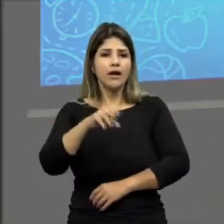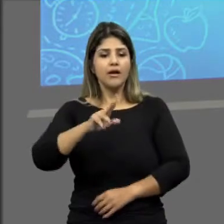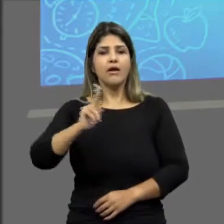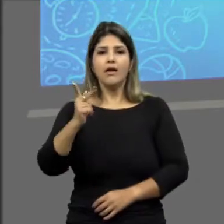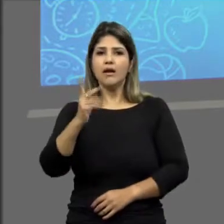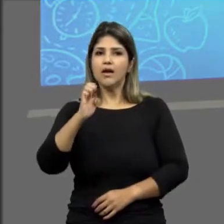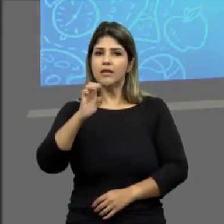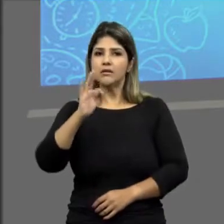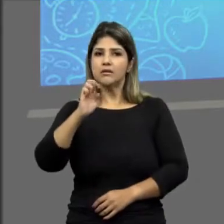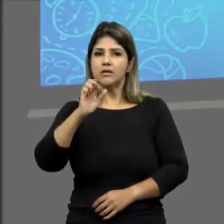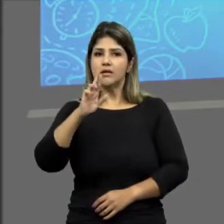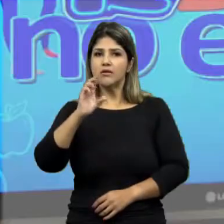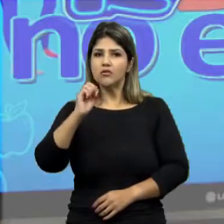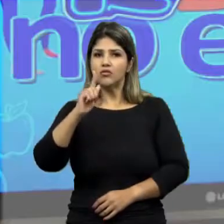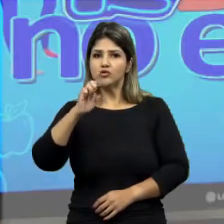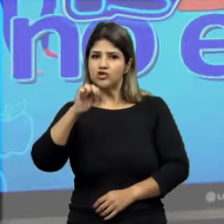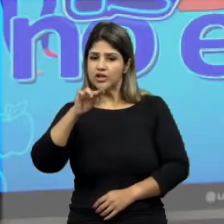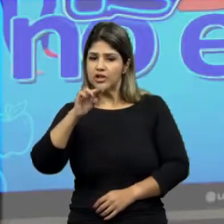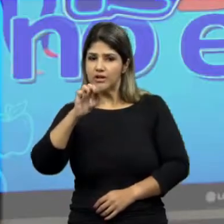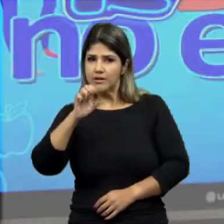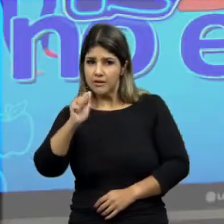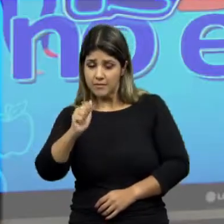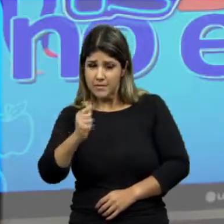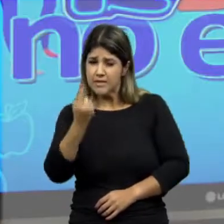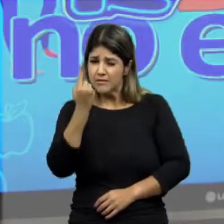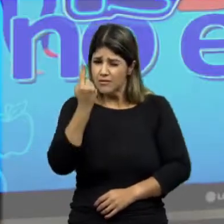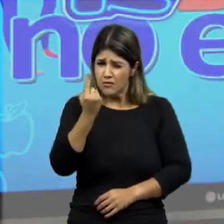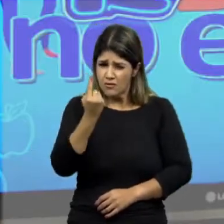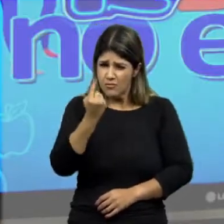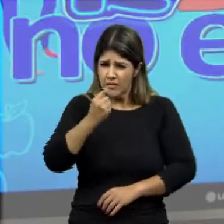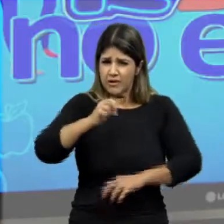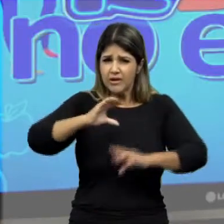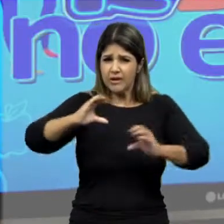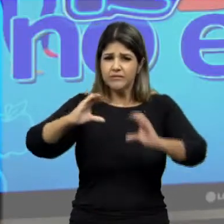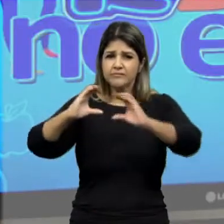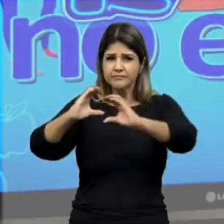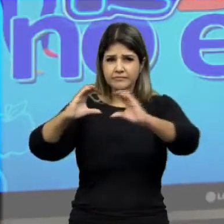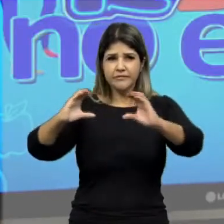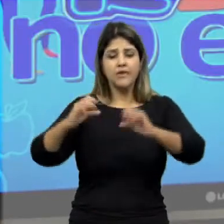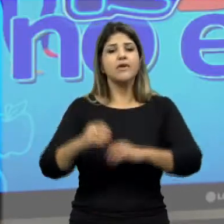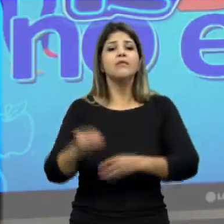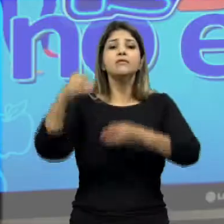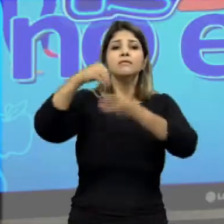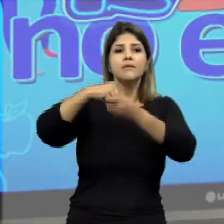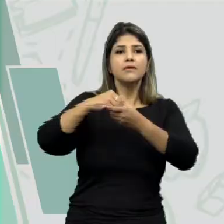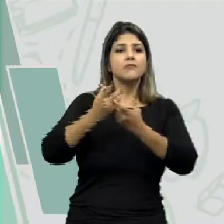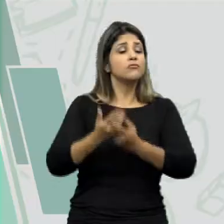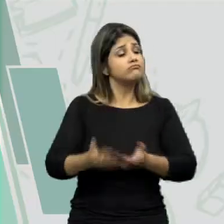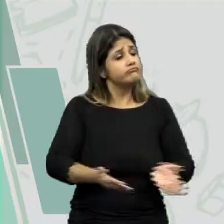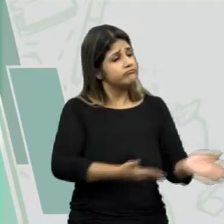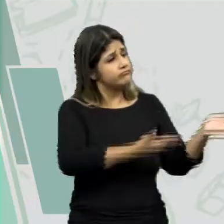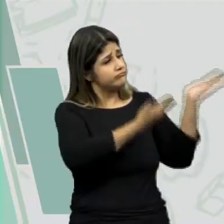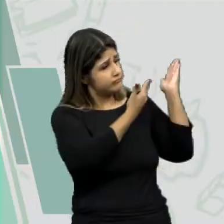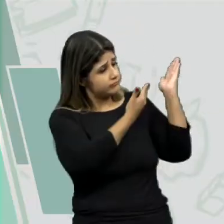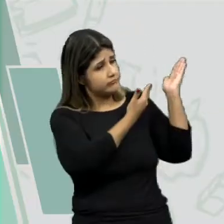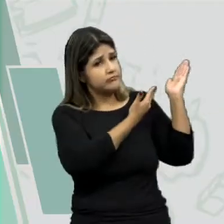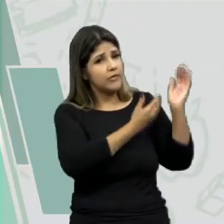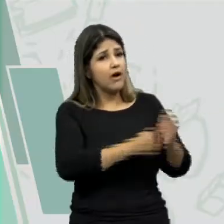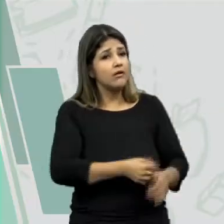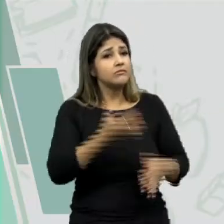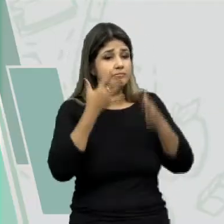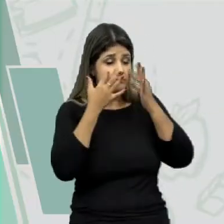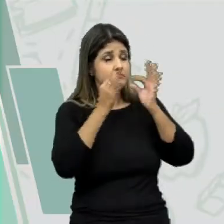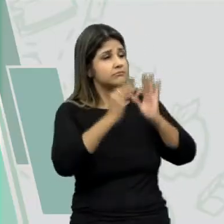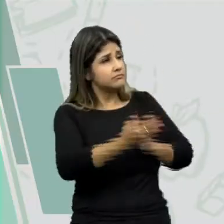ela como heterogênea. Tem que ter pelo menos uma insaturação entre carbonos. Beleza? E aí agora você pode